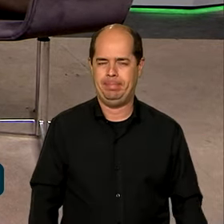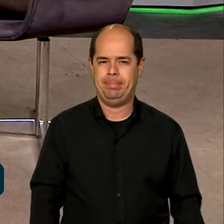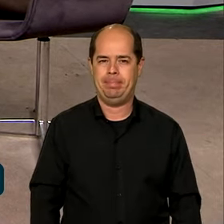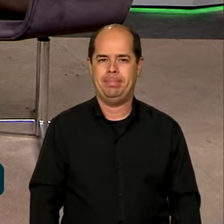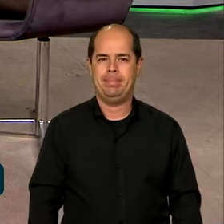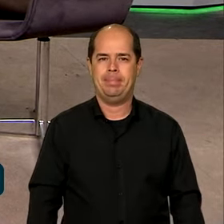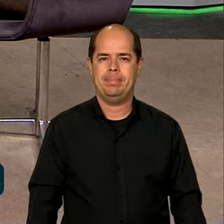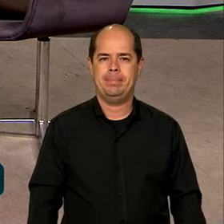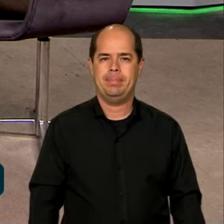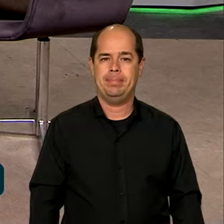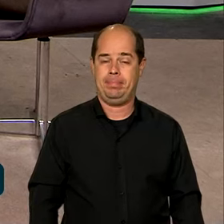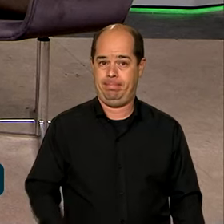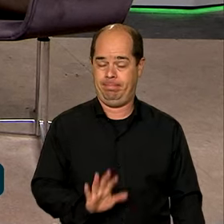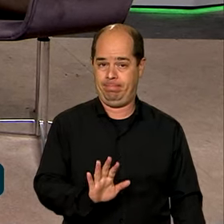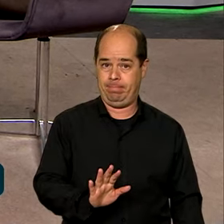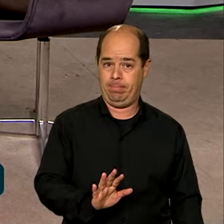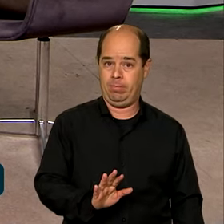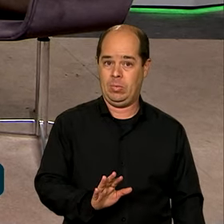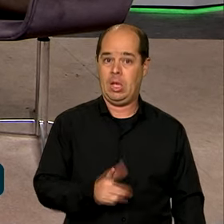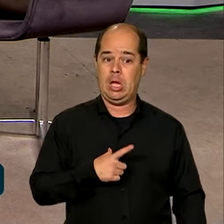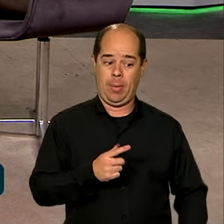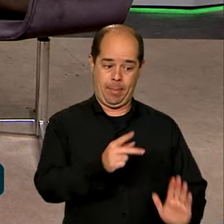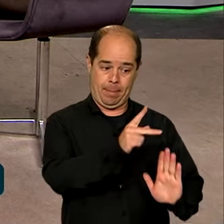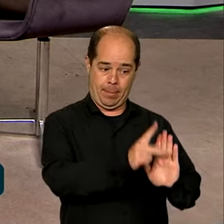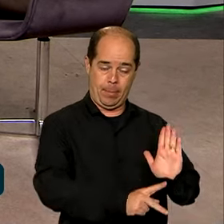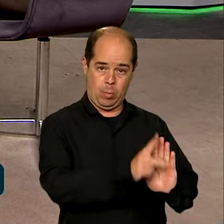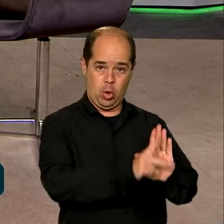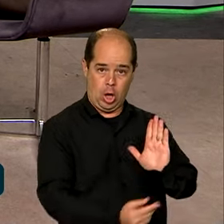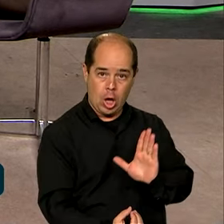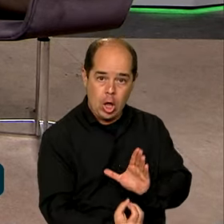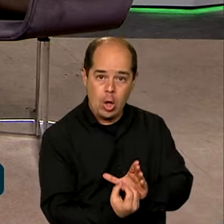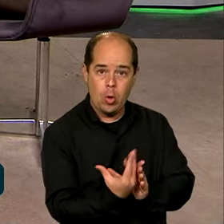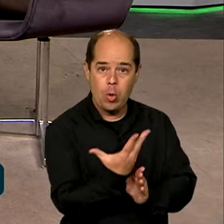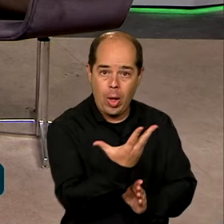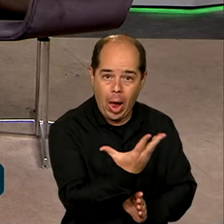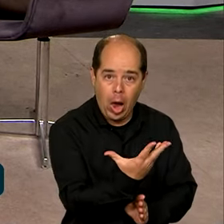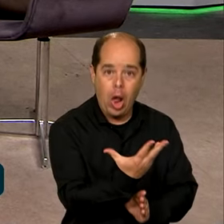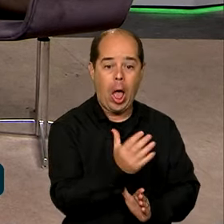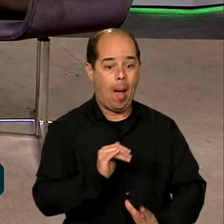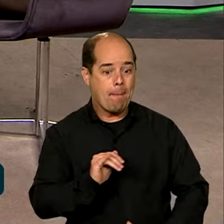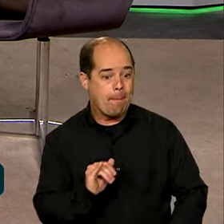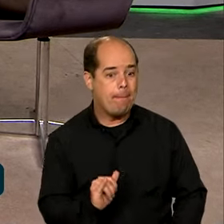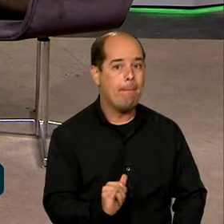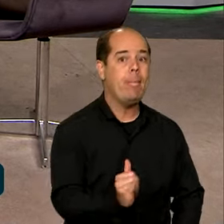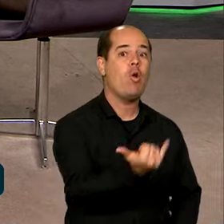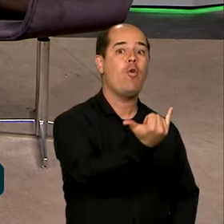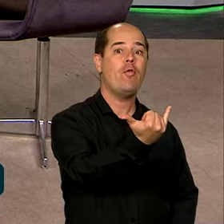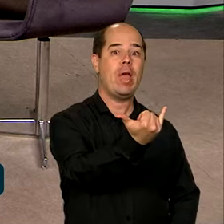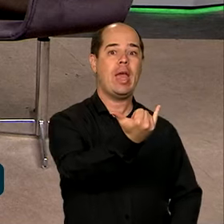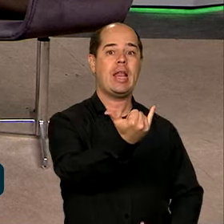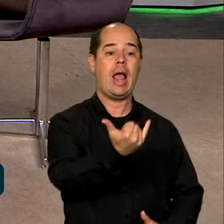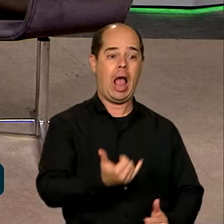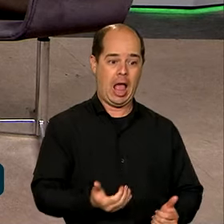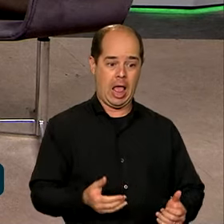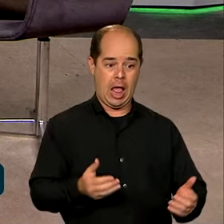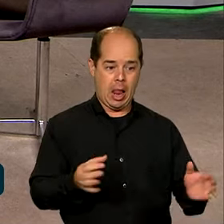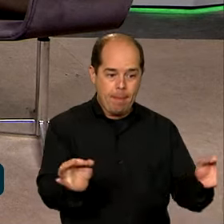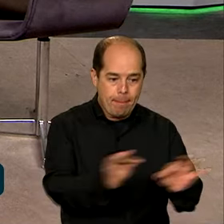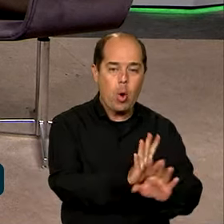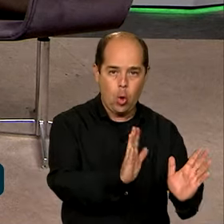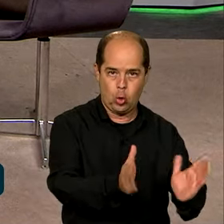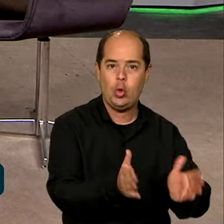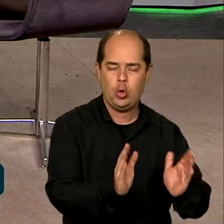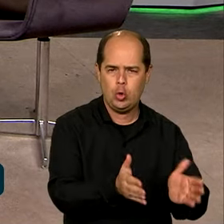projeto como foi concebido, justamente para aproveitar toda a infraestrutura legada já existente,